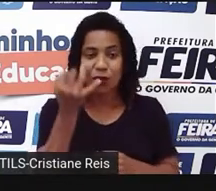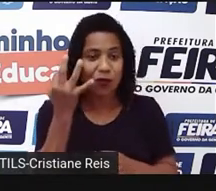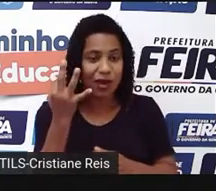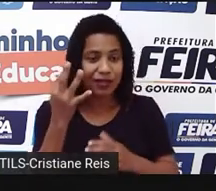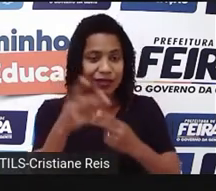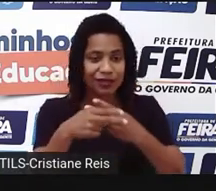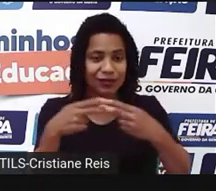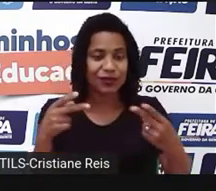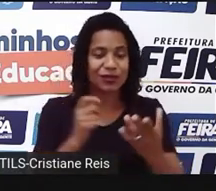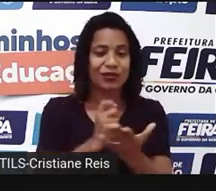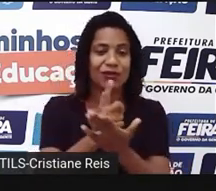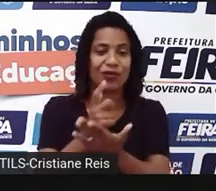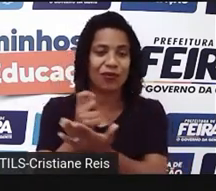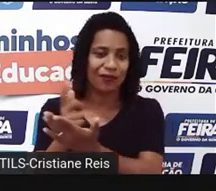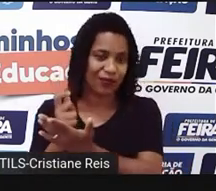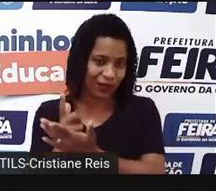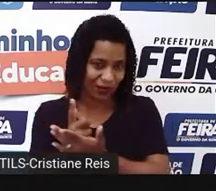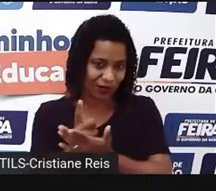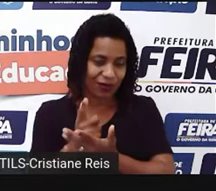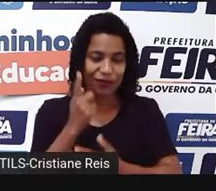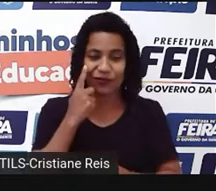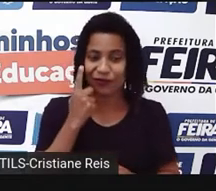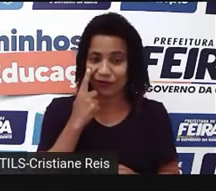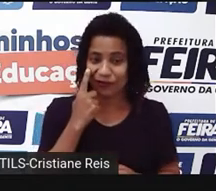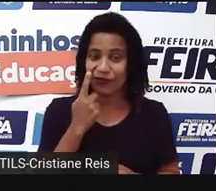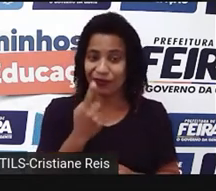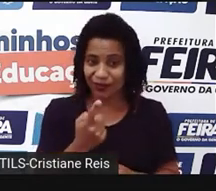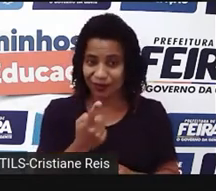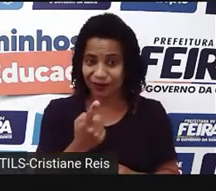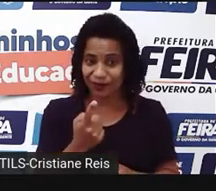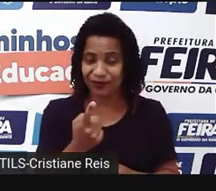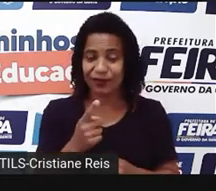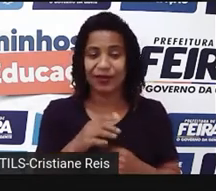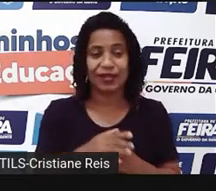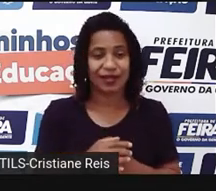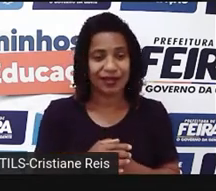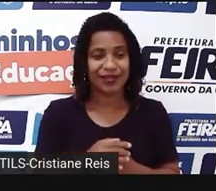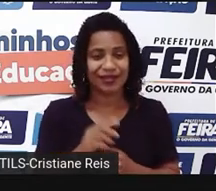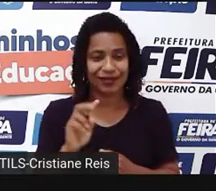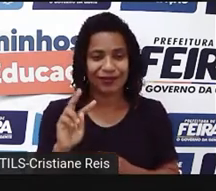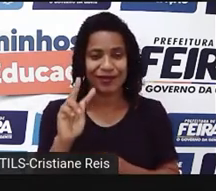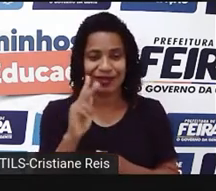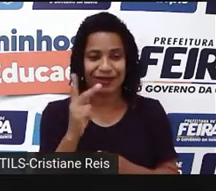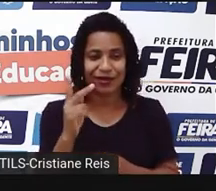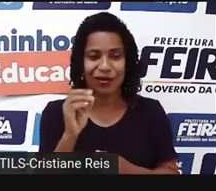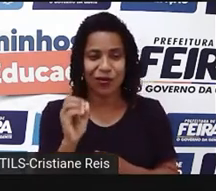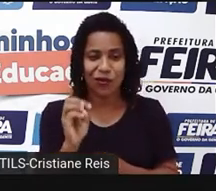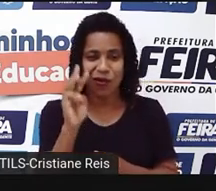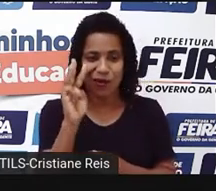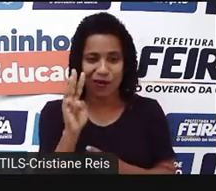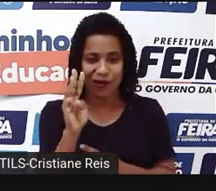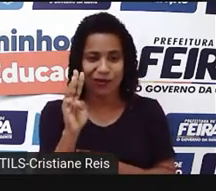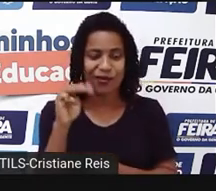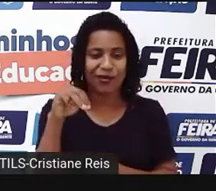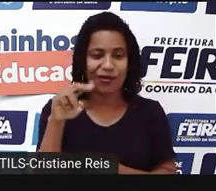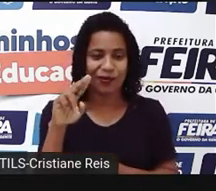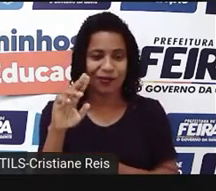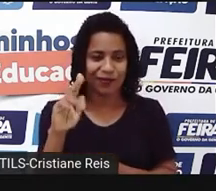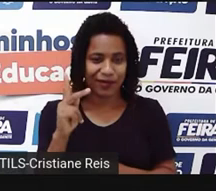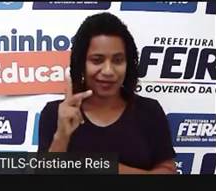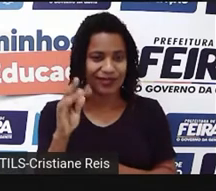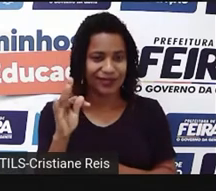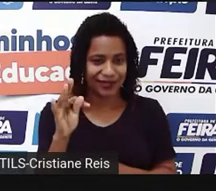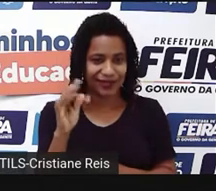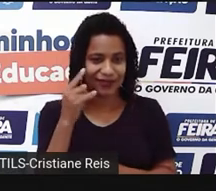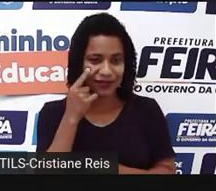utilizaremos a expressão how many. How many é uma expressão utilizada para coisas que a gente pode contar. So, how